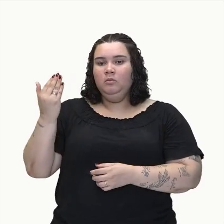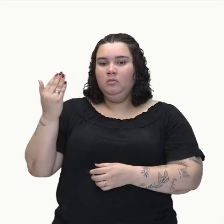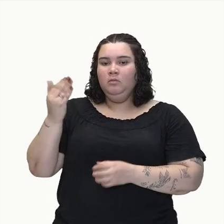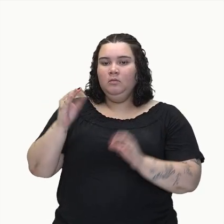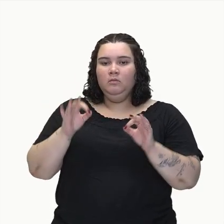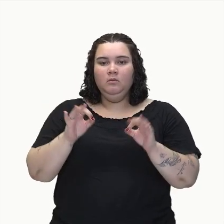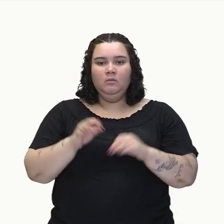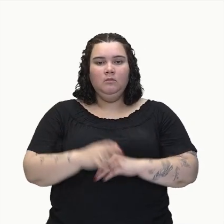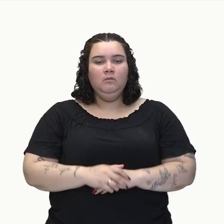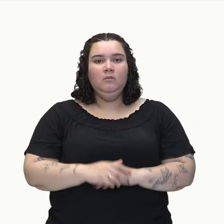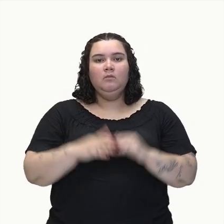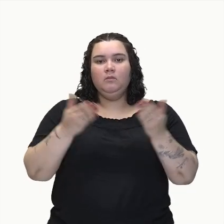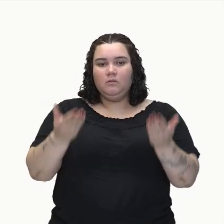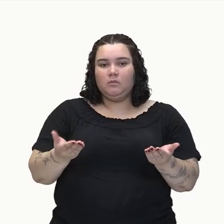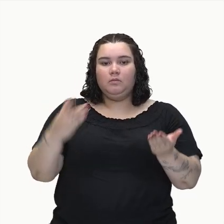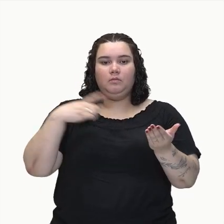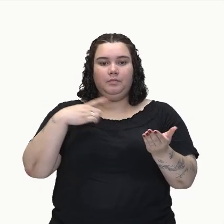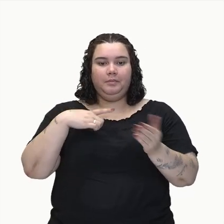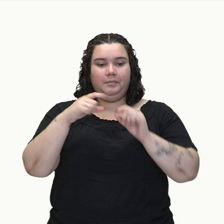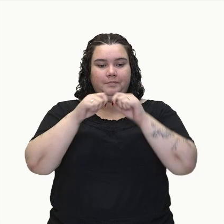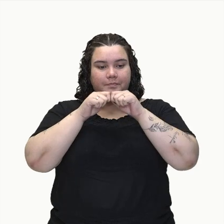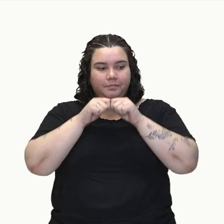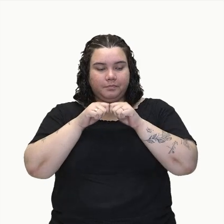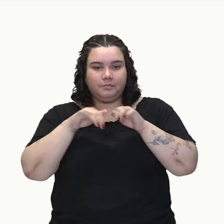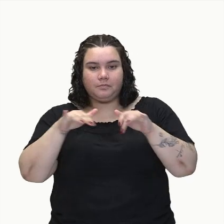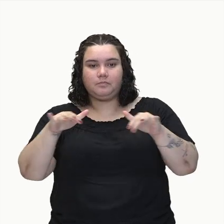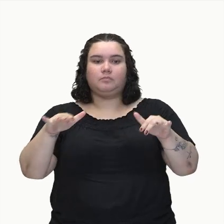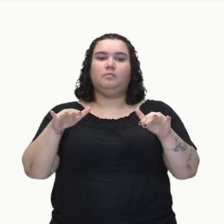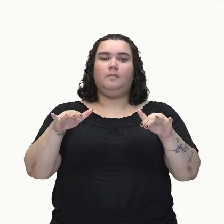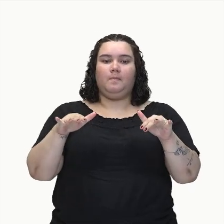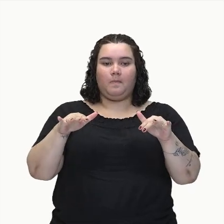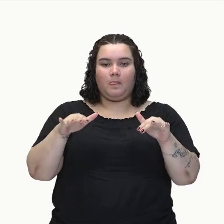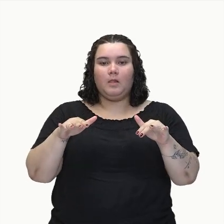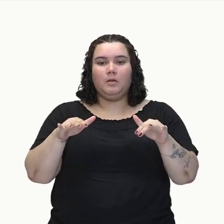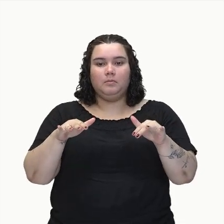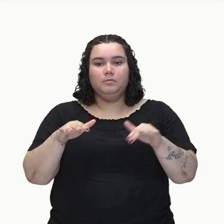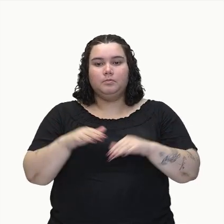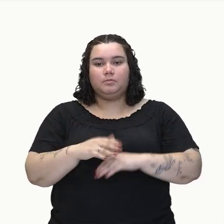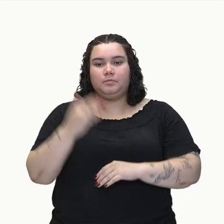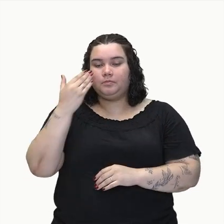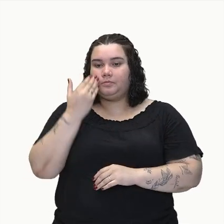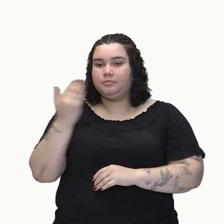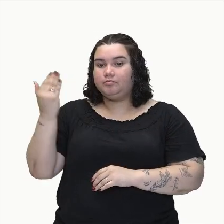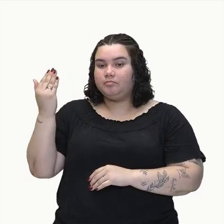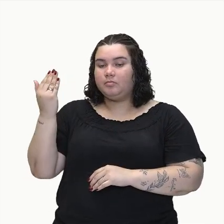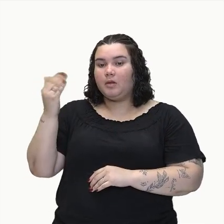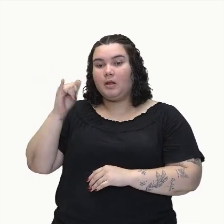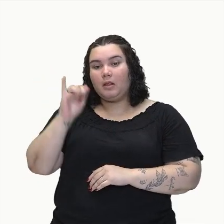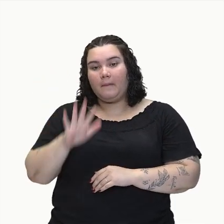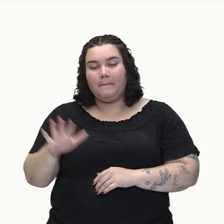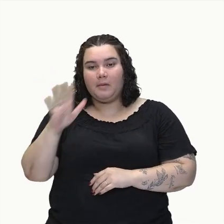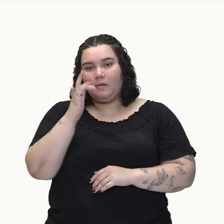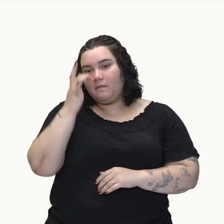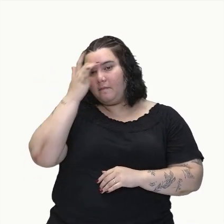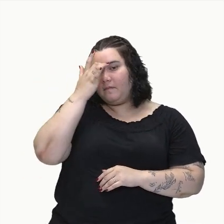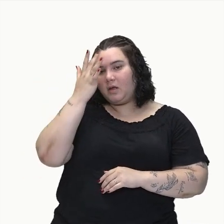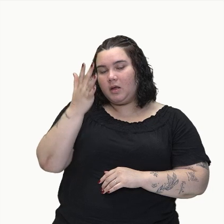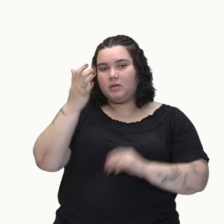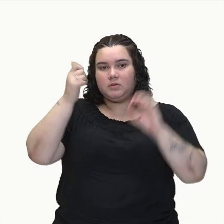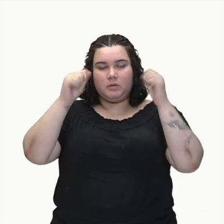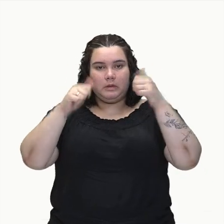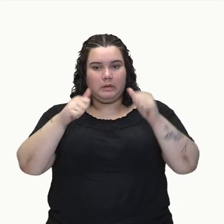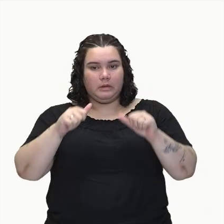pessoal? Aí ela vai ser distribuída aqui, ó, nas linhas de distribuição que você já deve ter visto aí,